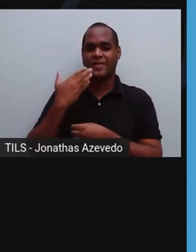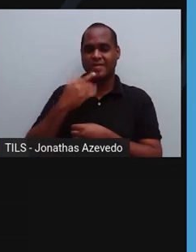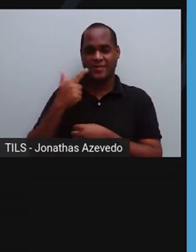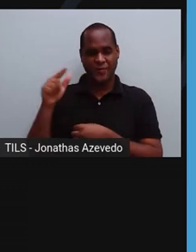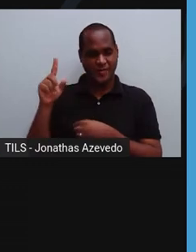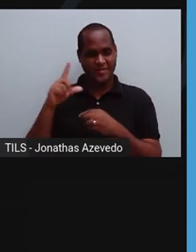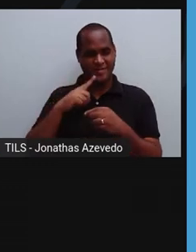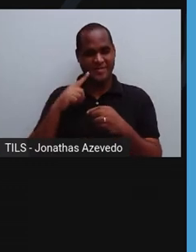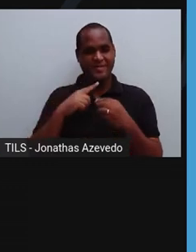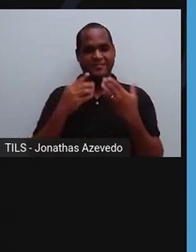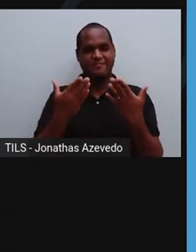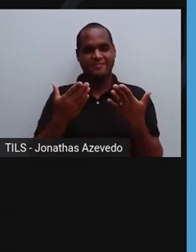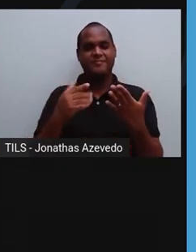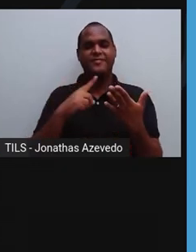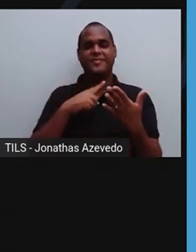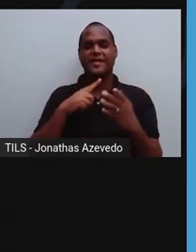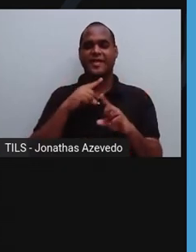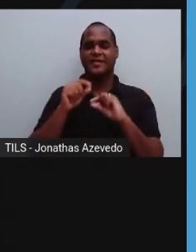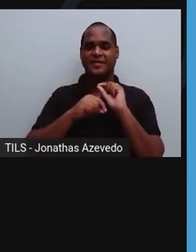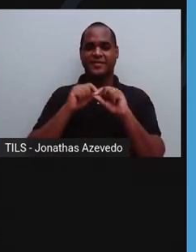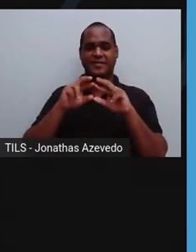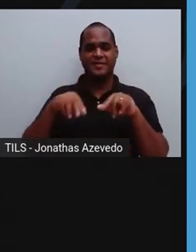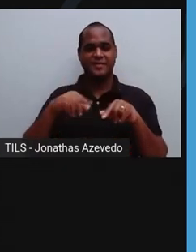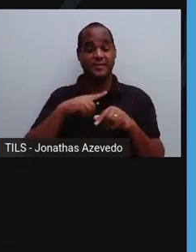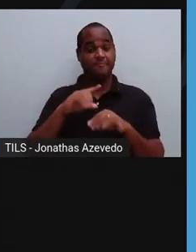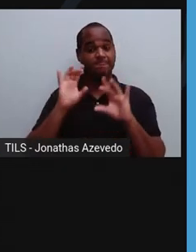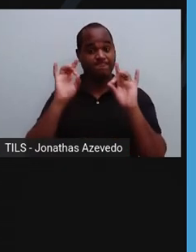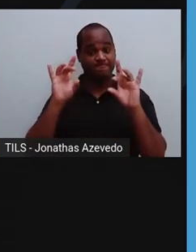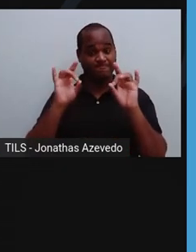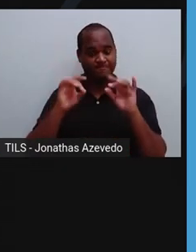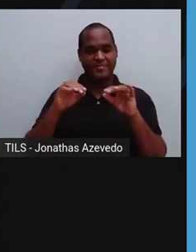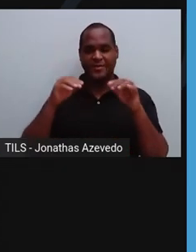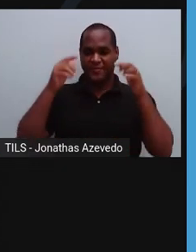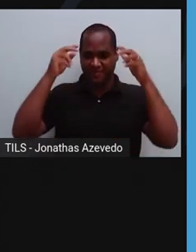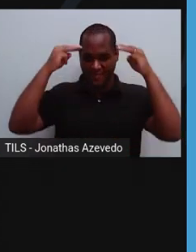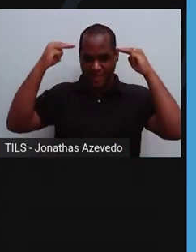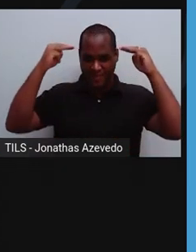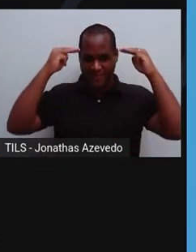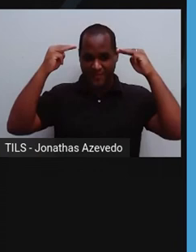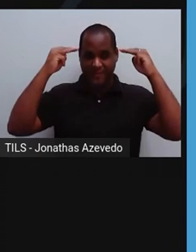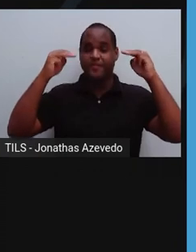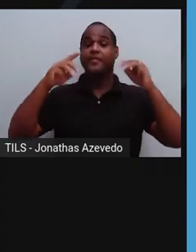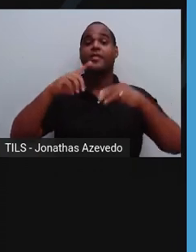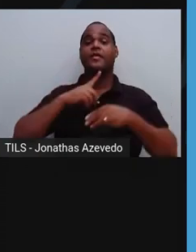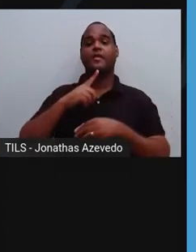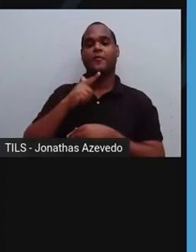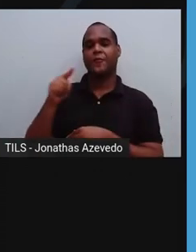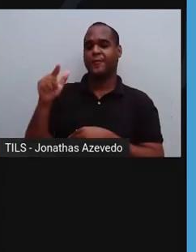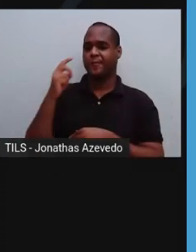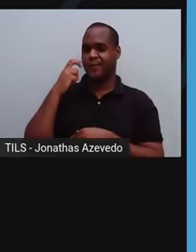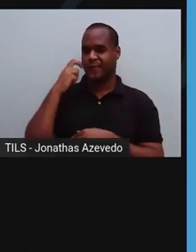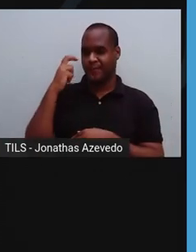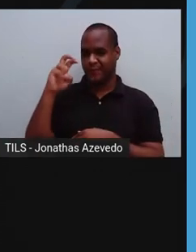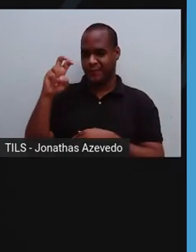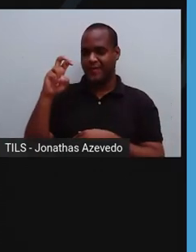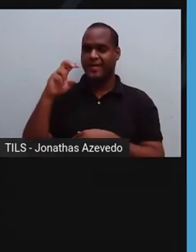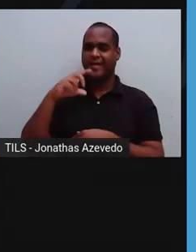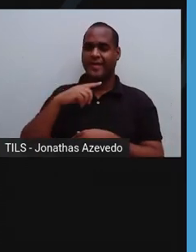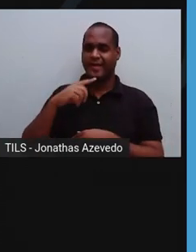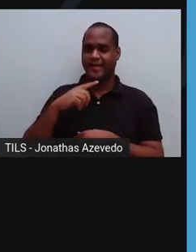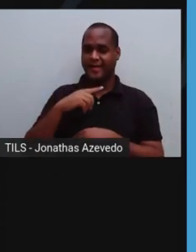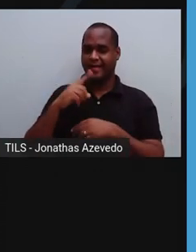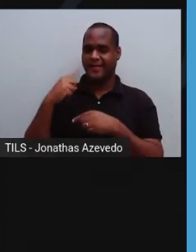dos tipos de cogumelos comestíveis por excelência no México é considerado um patrimônio cultural da culinária pré